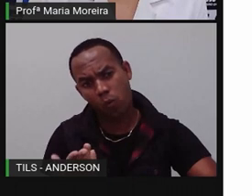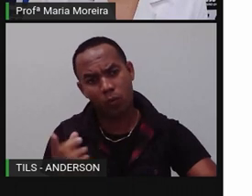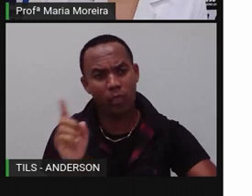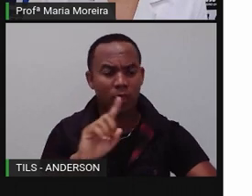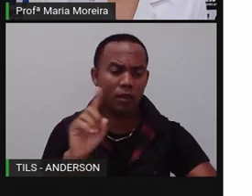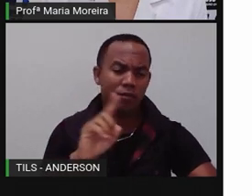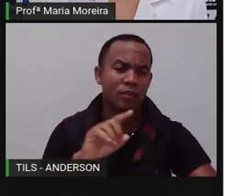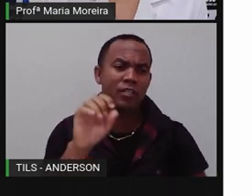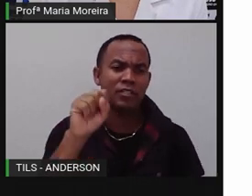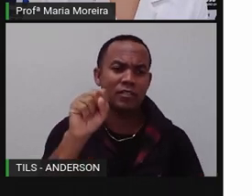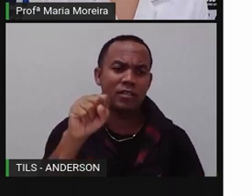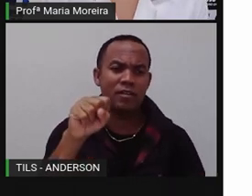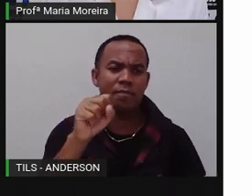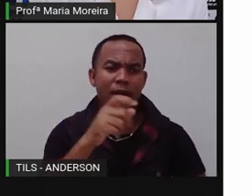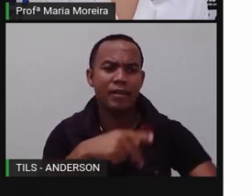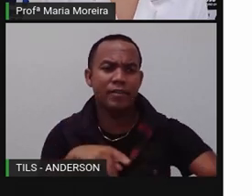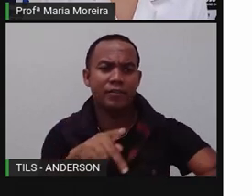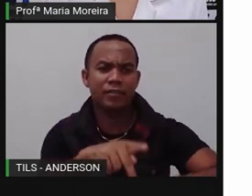ou não?